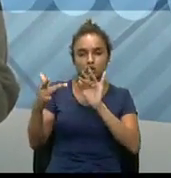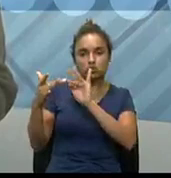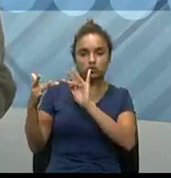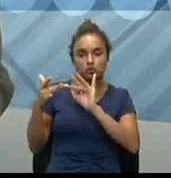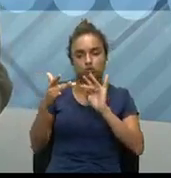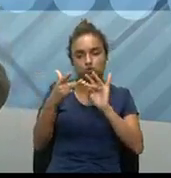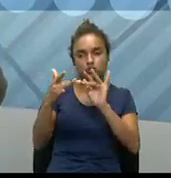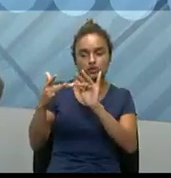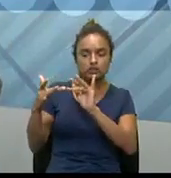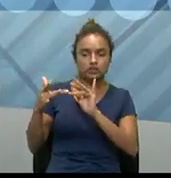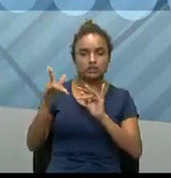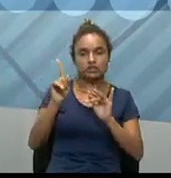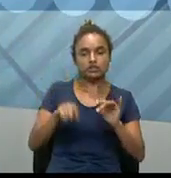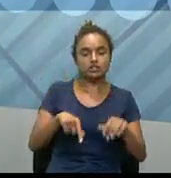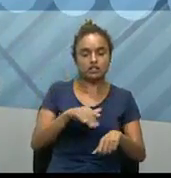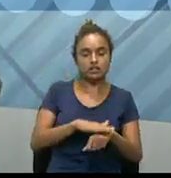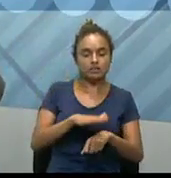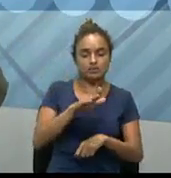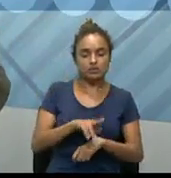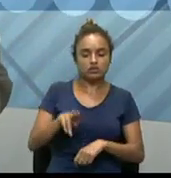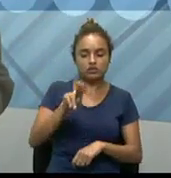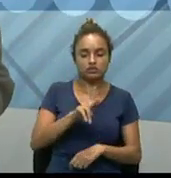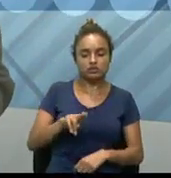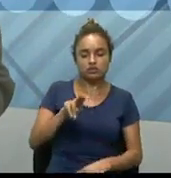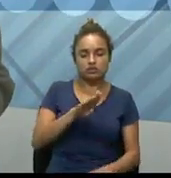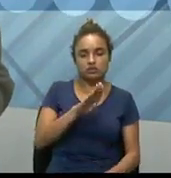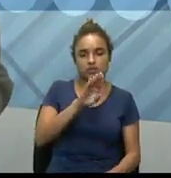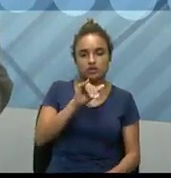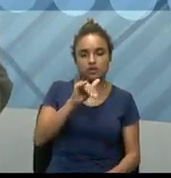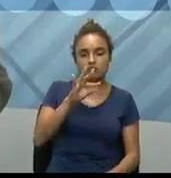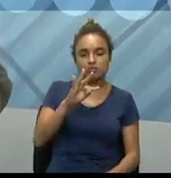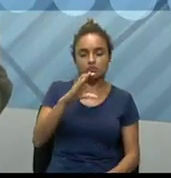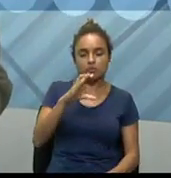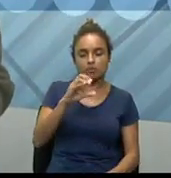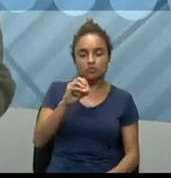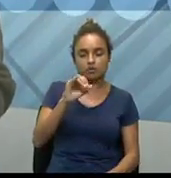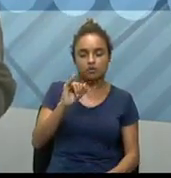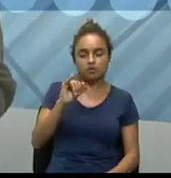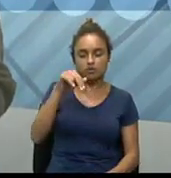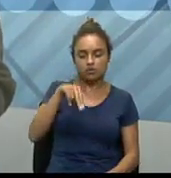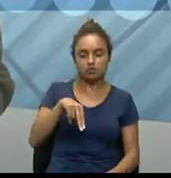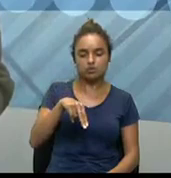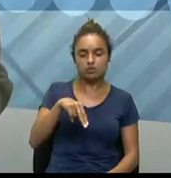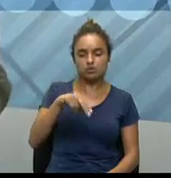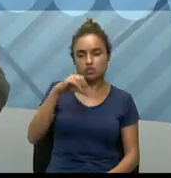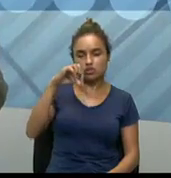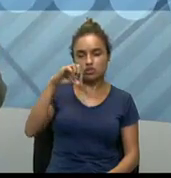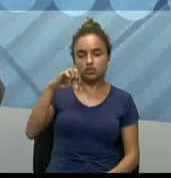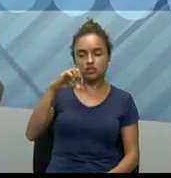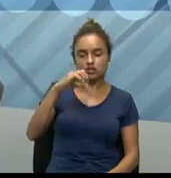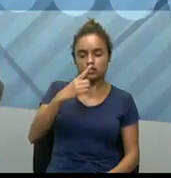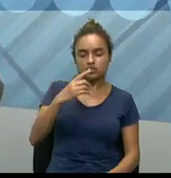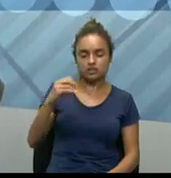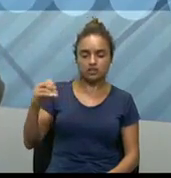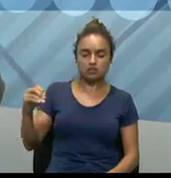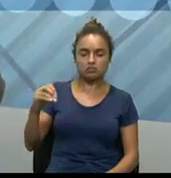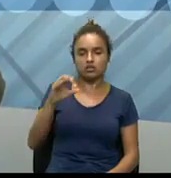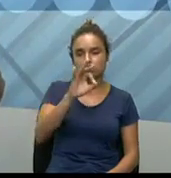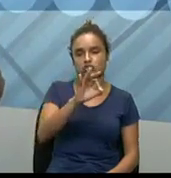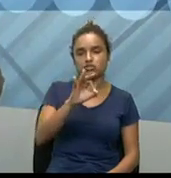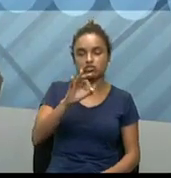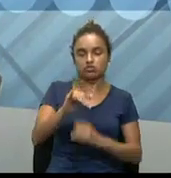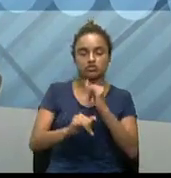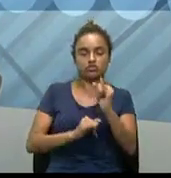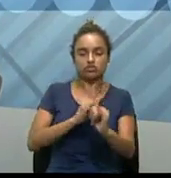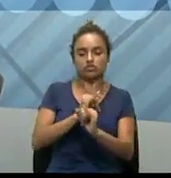Então, por isso que a gente fala na bitcoin. Porém, ela é totalmente digital e a principal característica, a gente vai